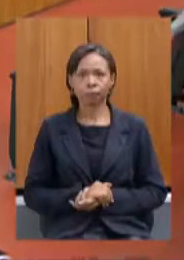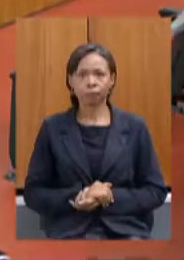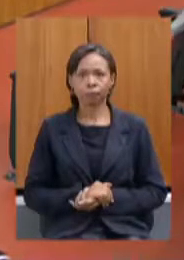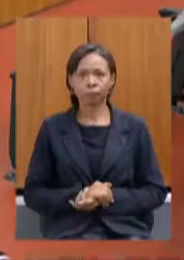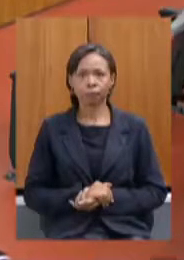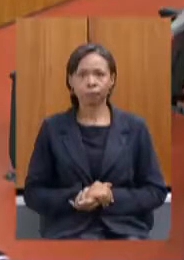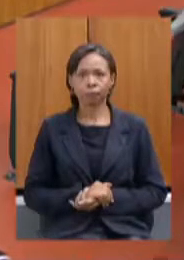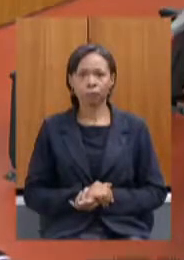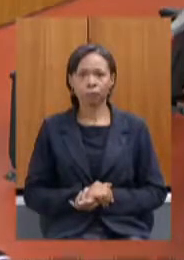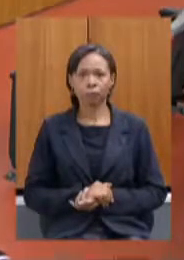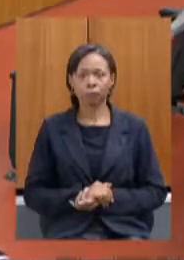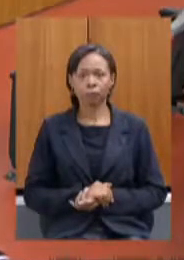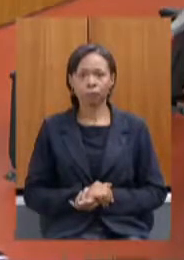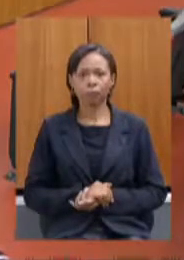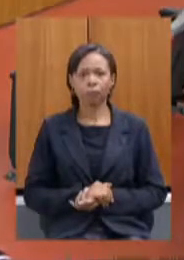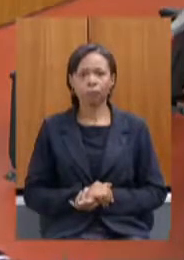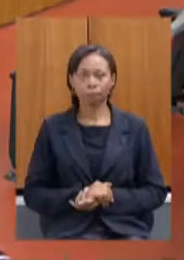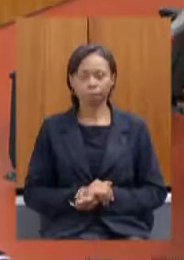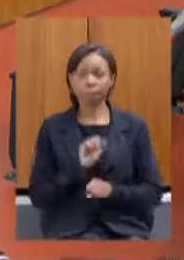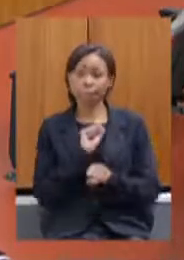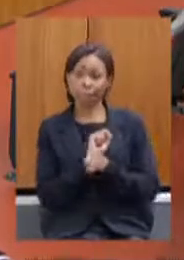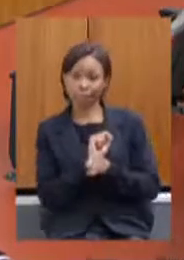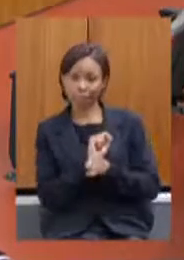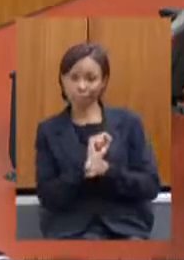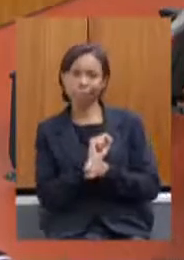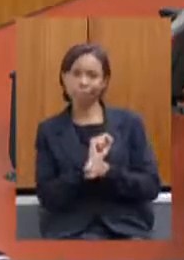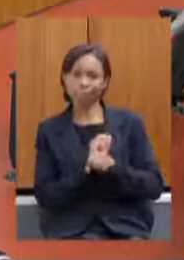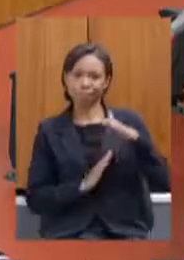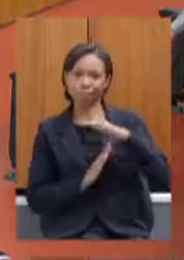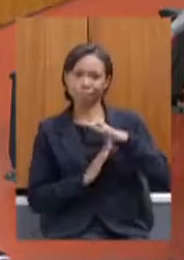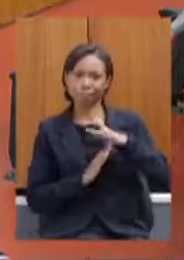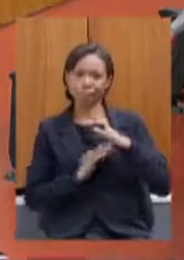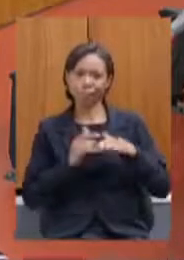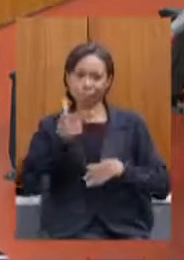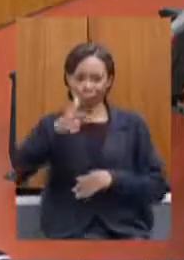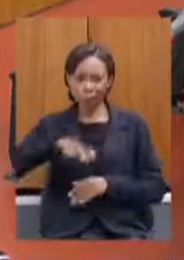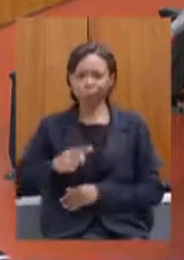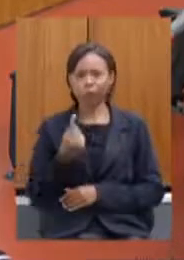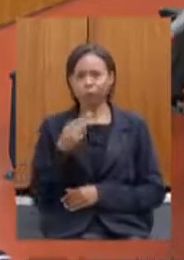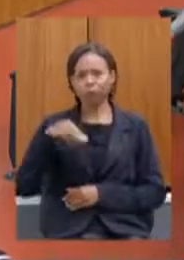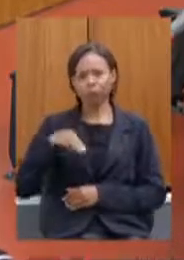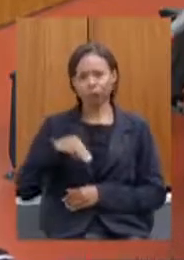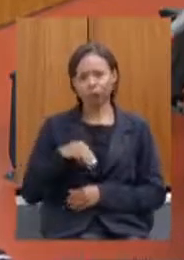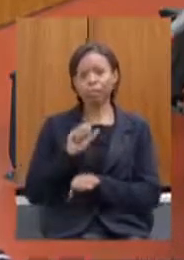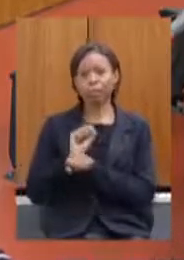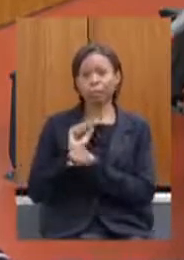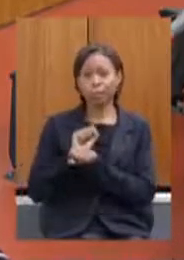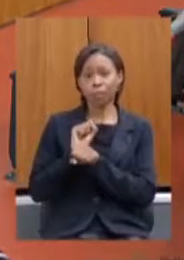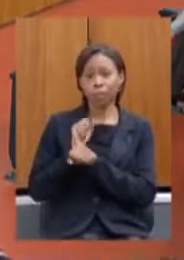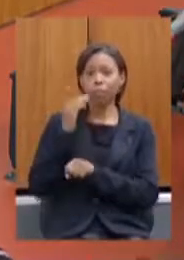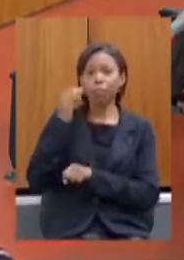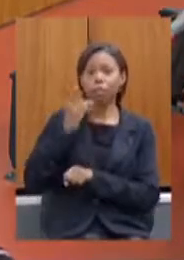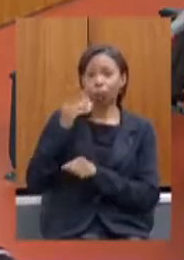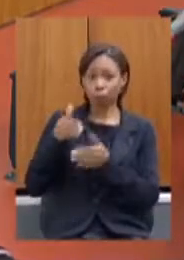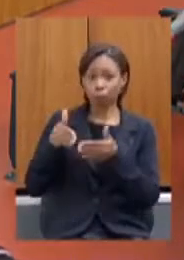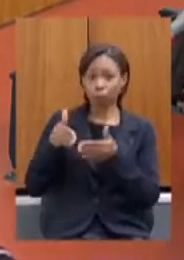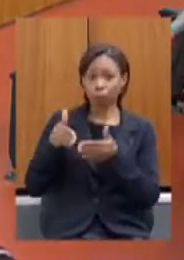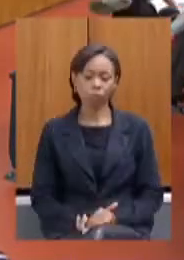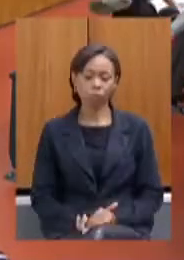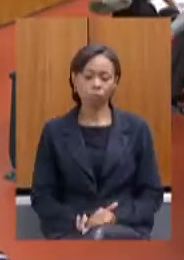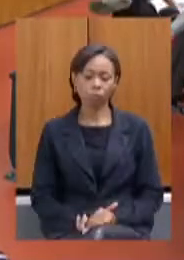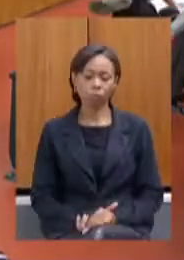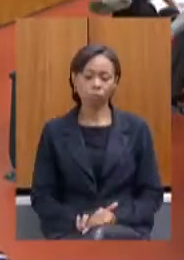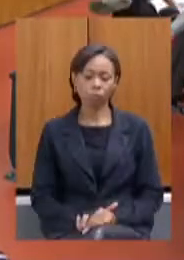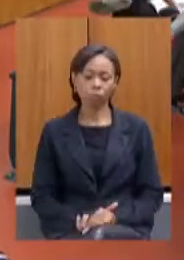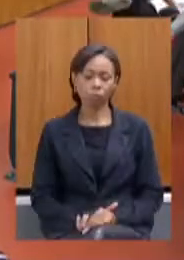estão suspensos os trabalhos por mais um minuto eu peço aos deputados que estão de maneira remota por gentileza para os